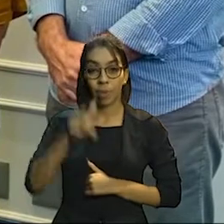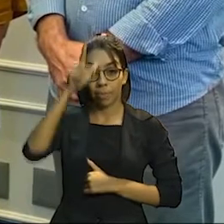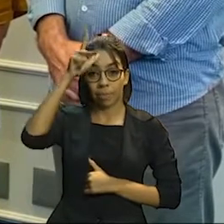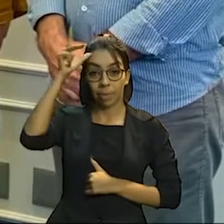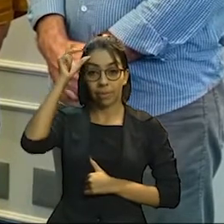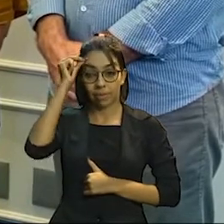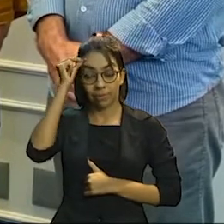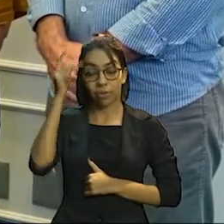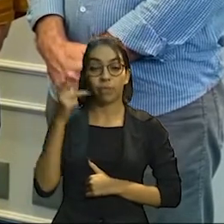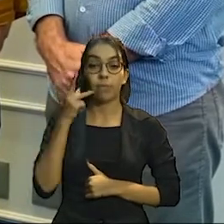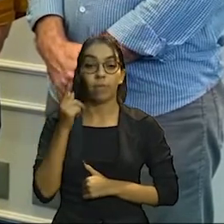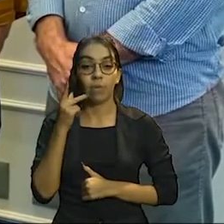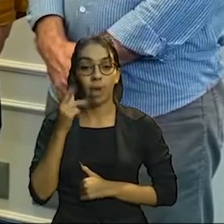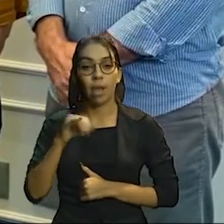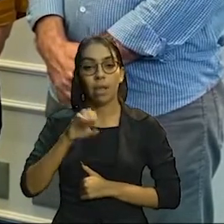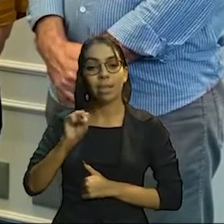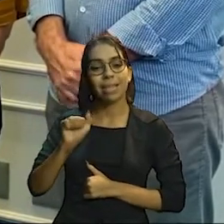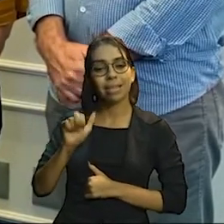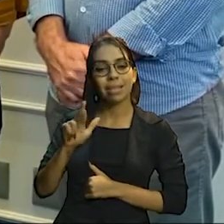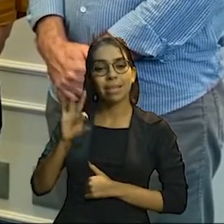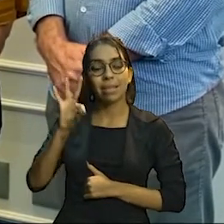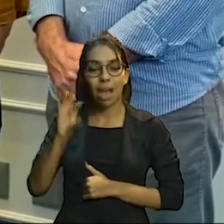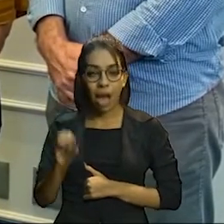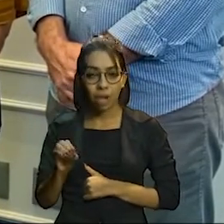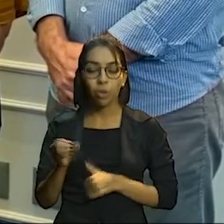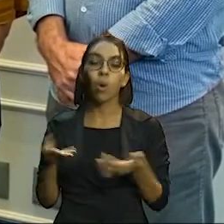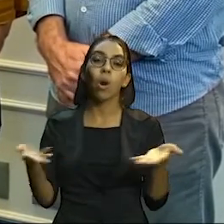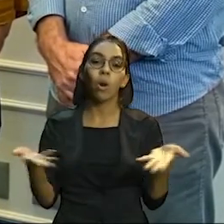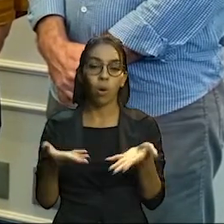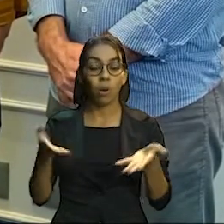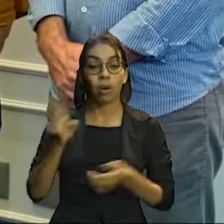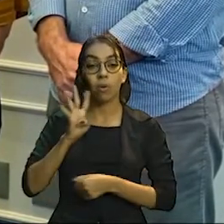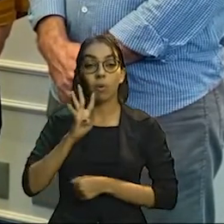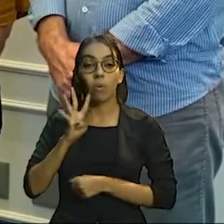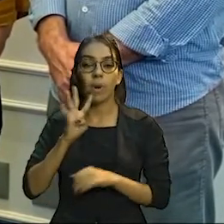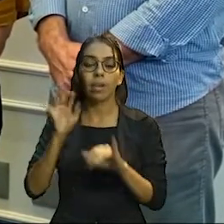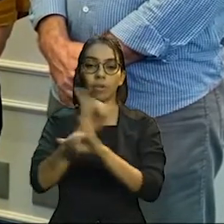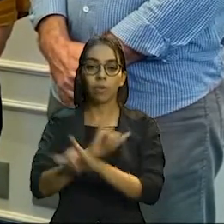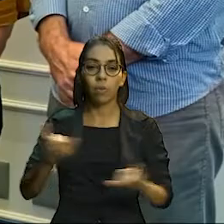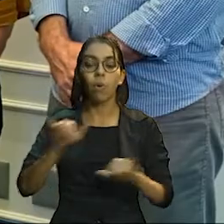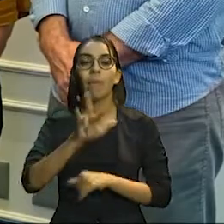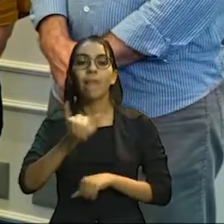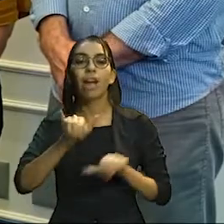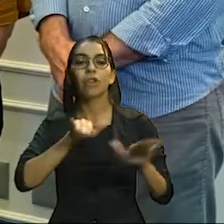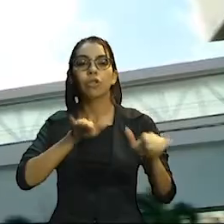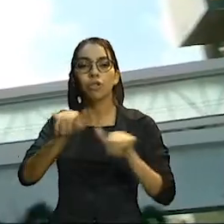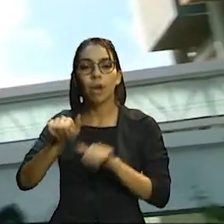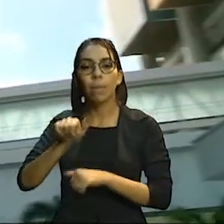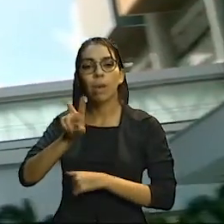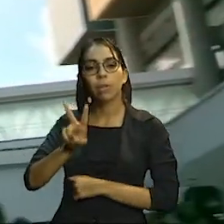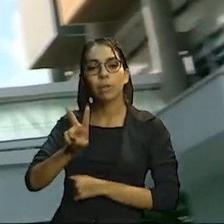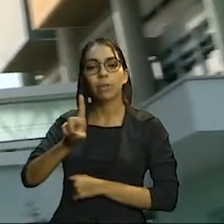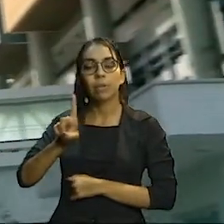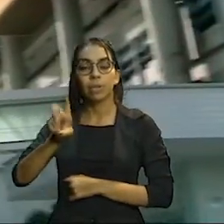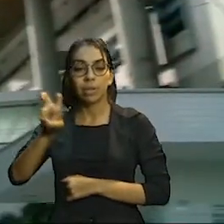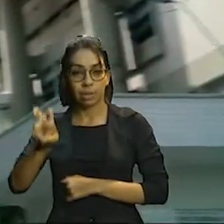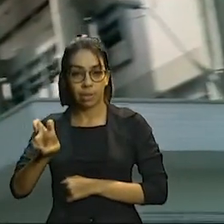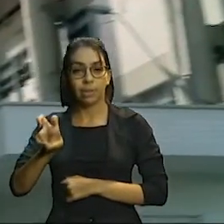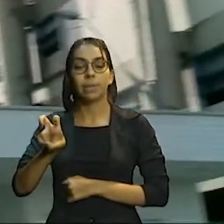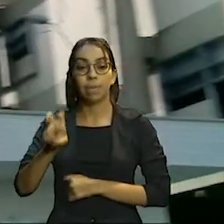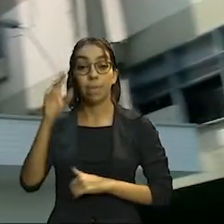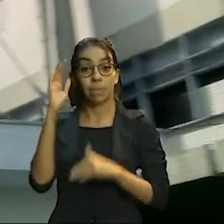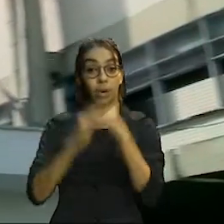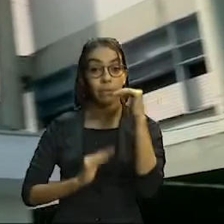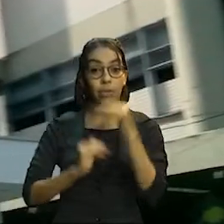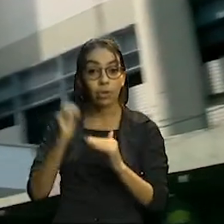Fortaleza, José Sarto, anunciou no final da manhã desta quarta-feira a convocação de 215 profissionais de nível superior